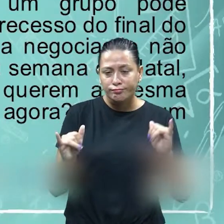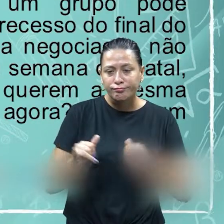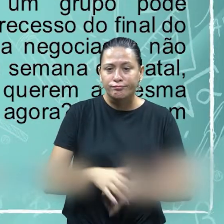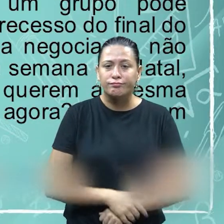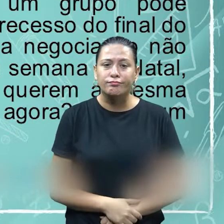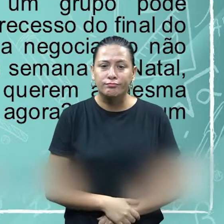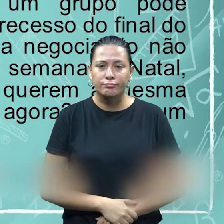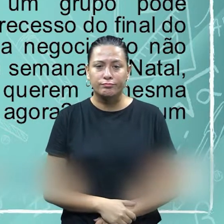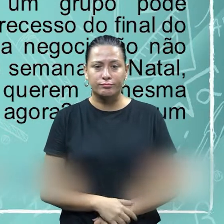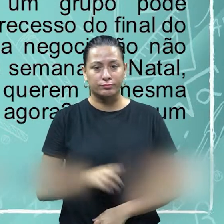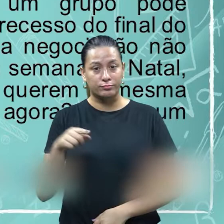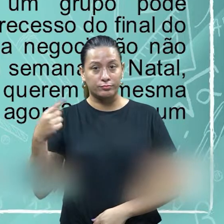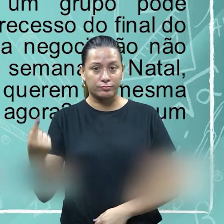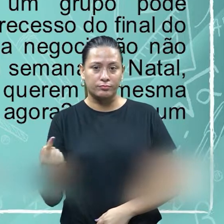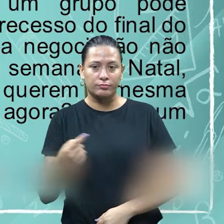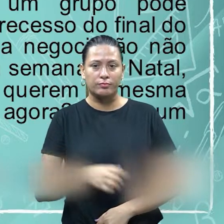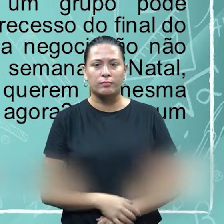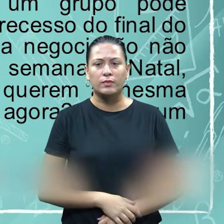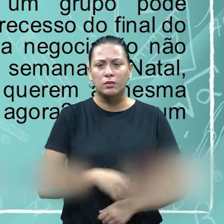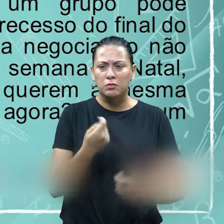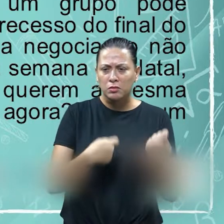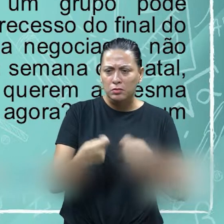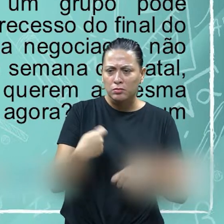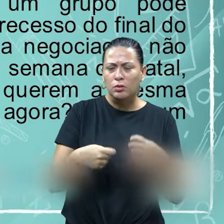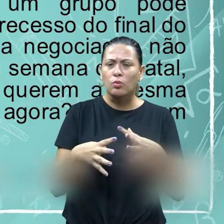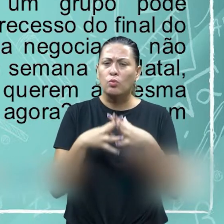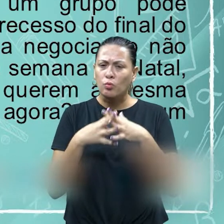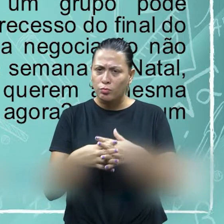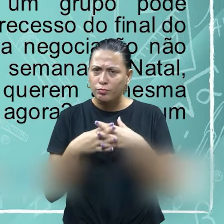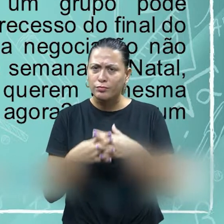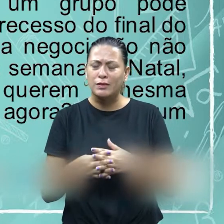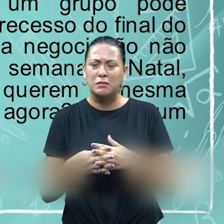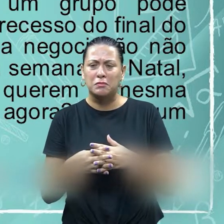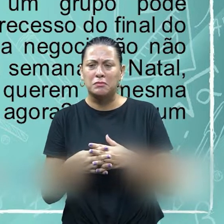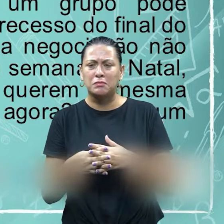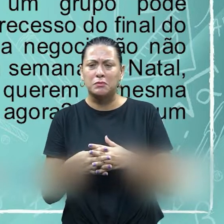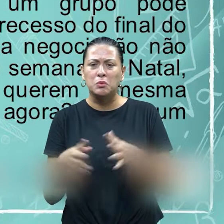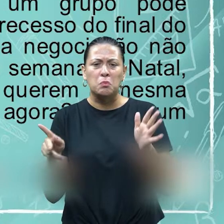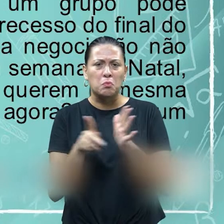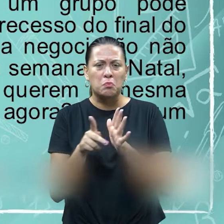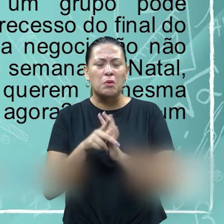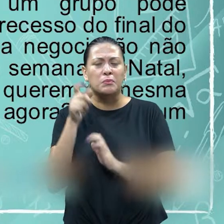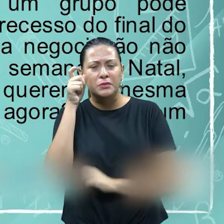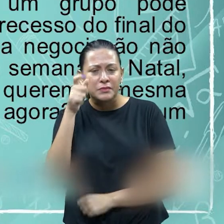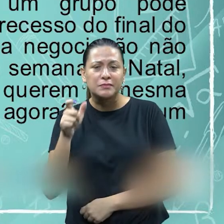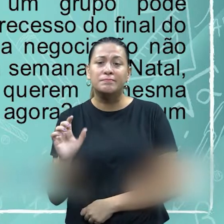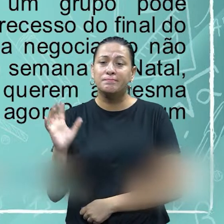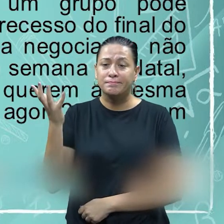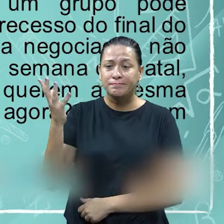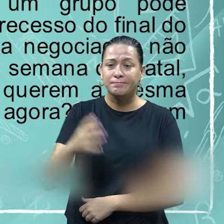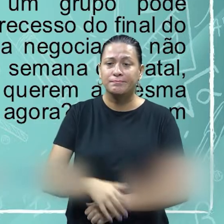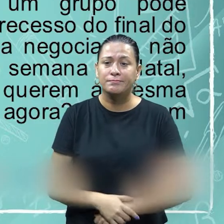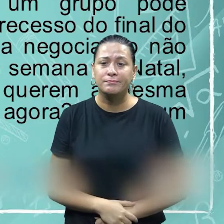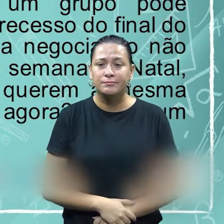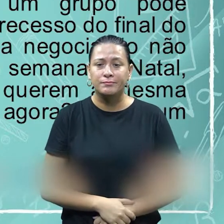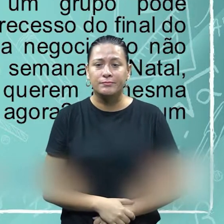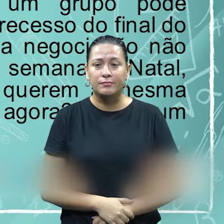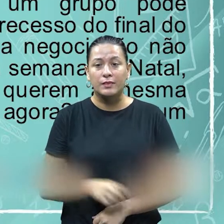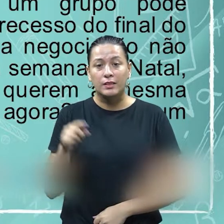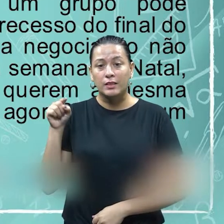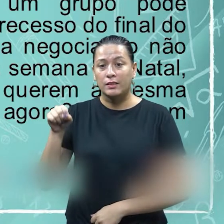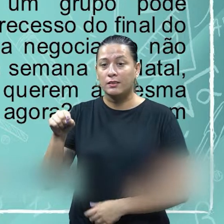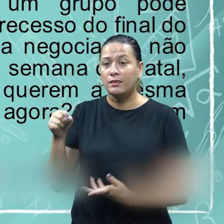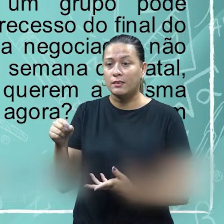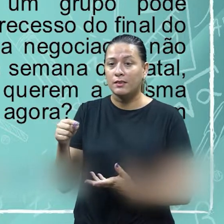Uma outra questão ele diz assim, em toda negociação existe um conflito. Aí a questão que vai surgir aí de interesse.